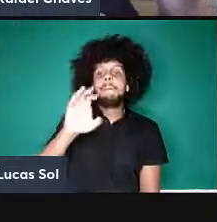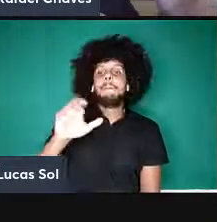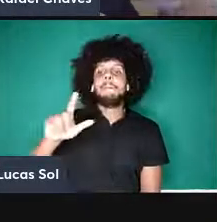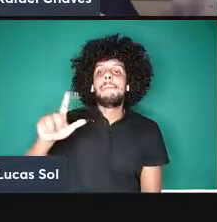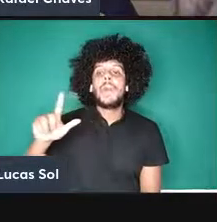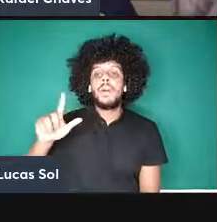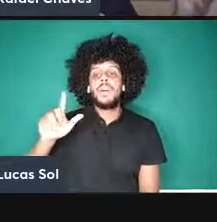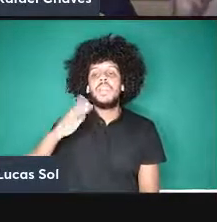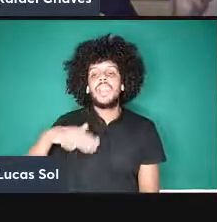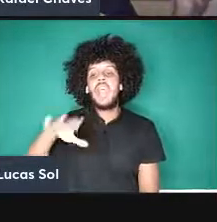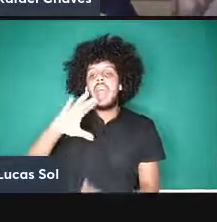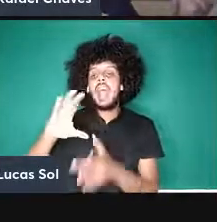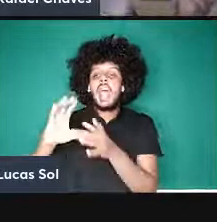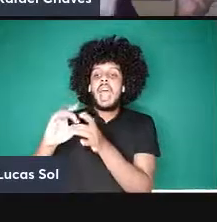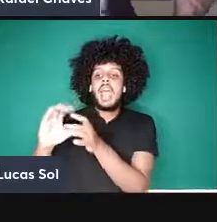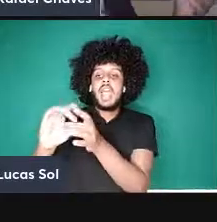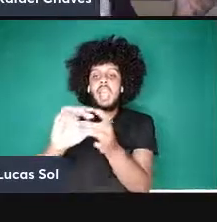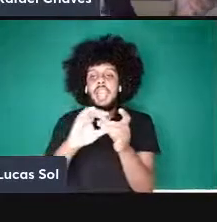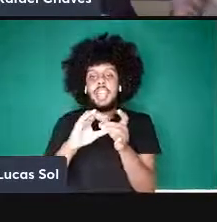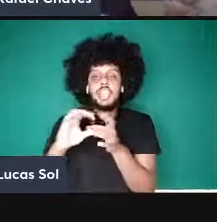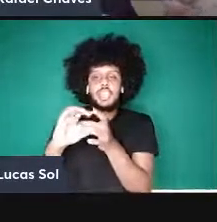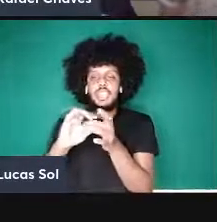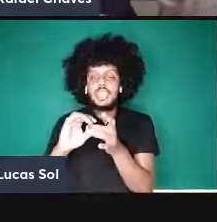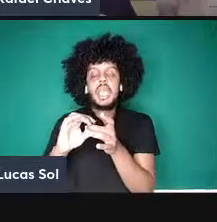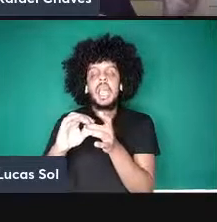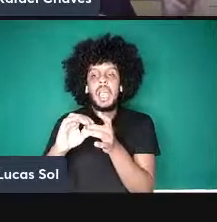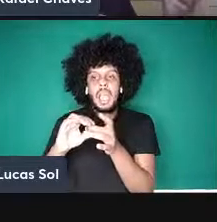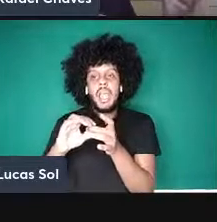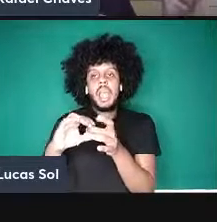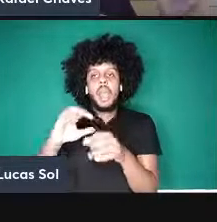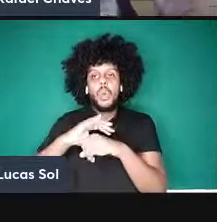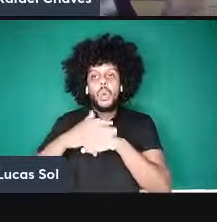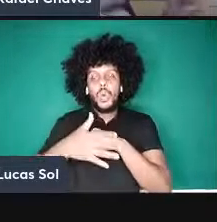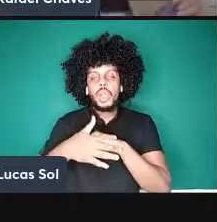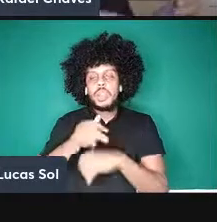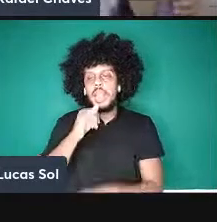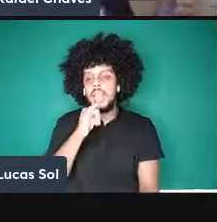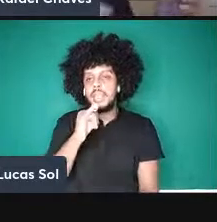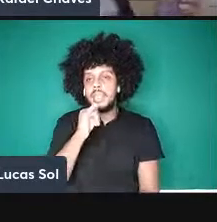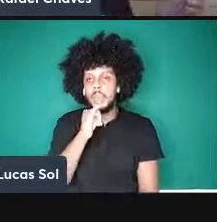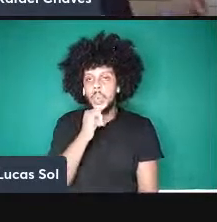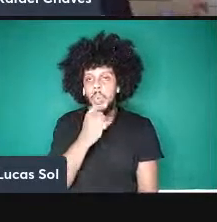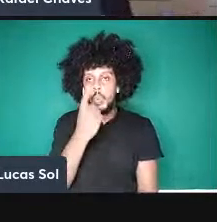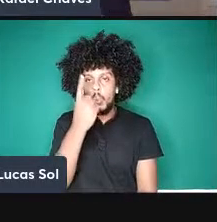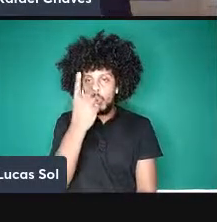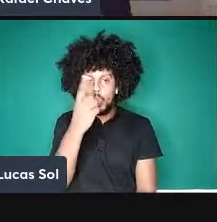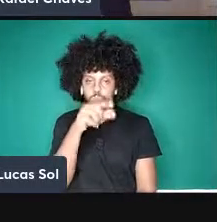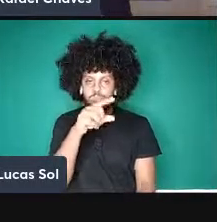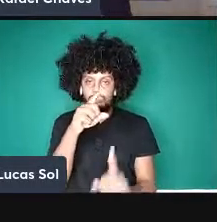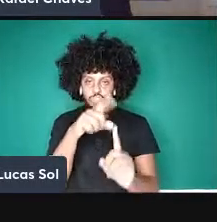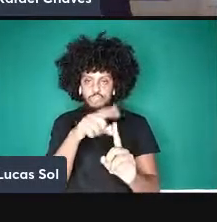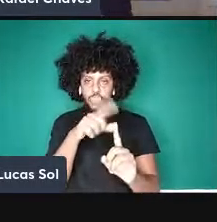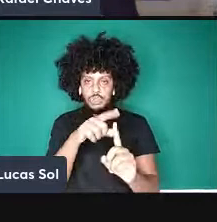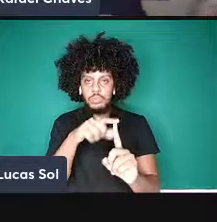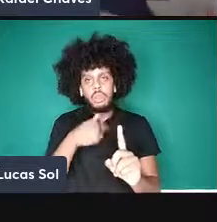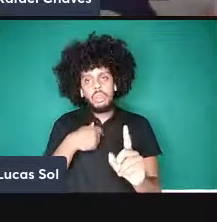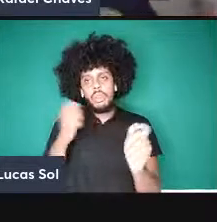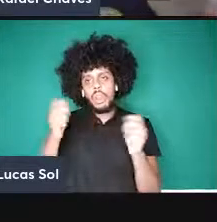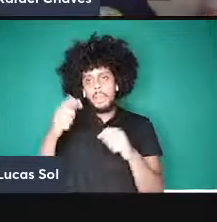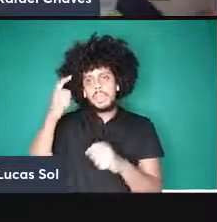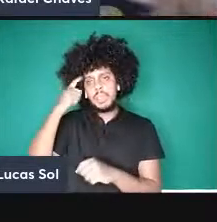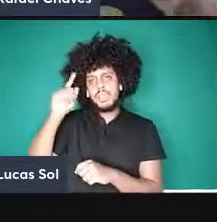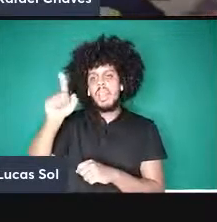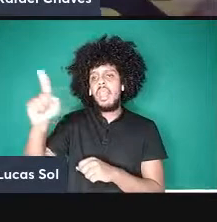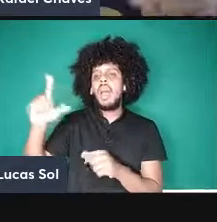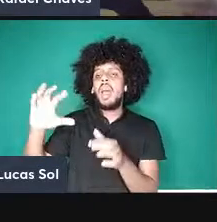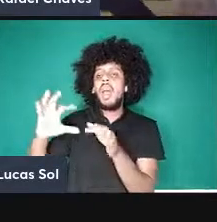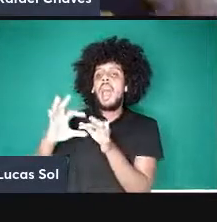ao contrário do cenário de Bell no qual a gente tem uma única fonte de estados embaranhados a gente pode pensar agora por exemplo na rede quântica lá da China em que eu